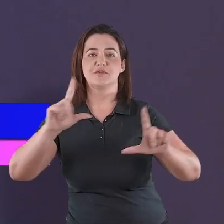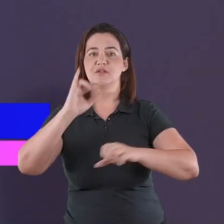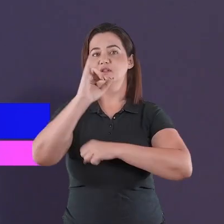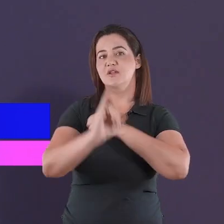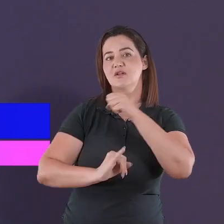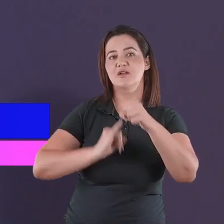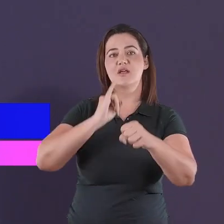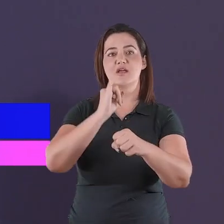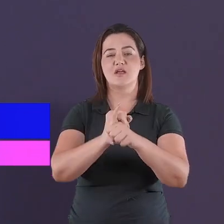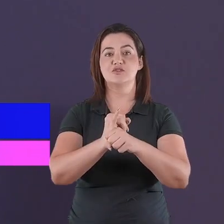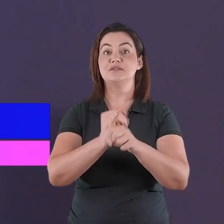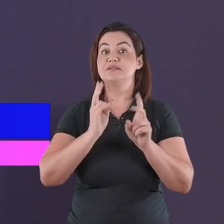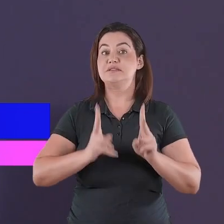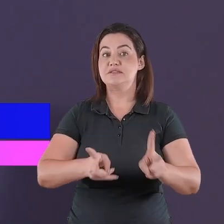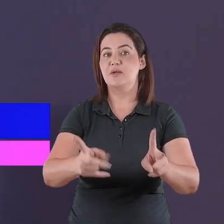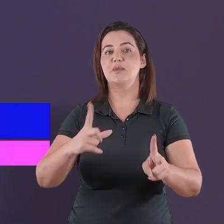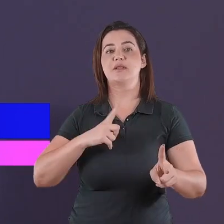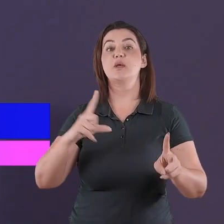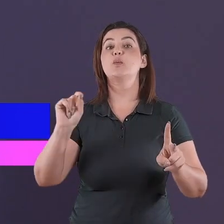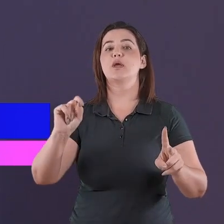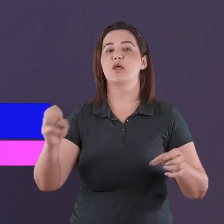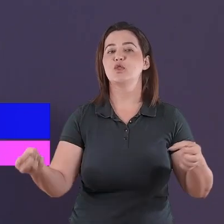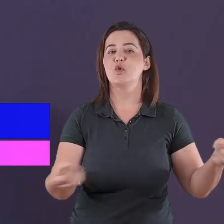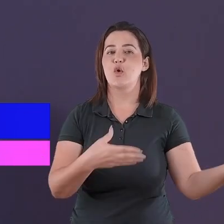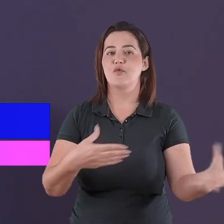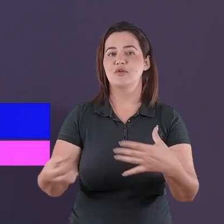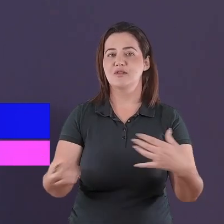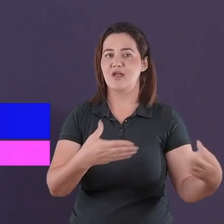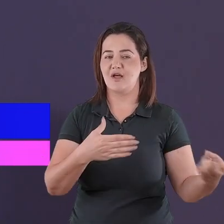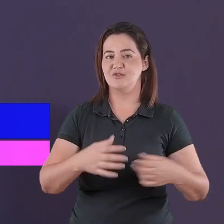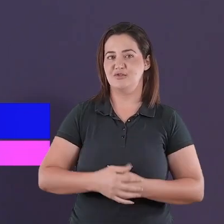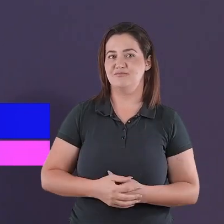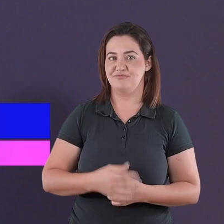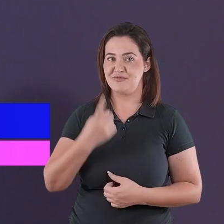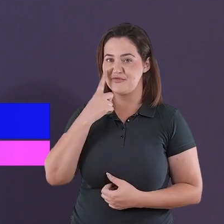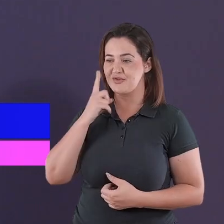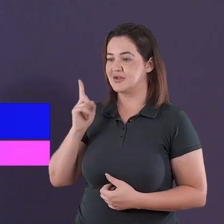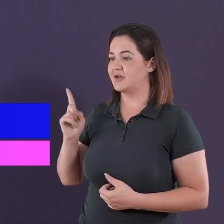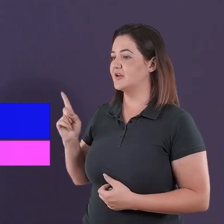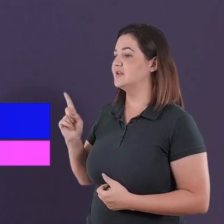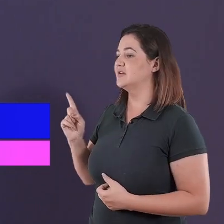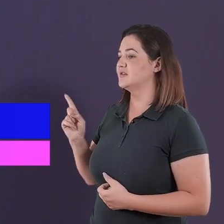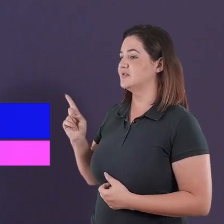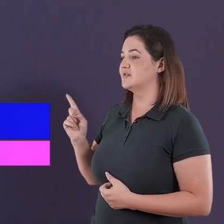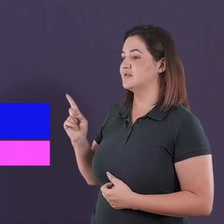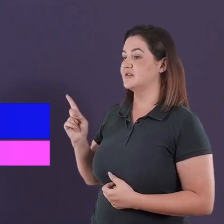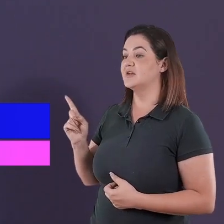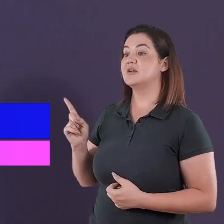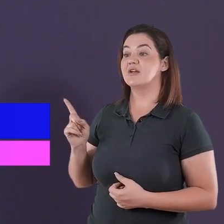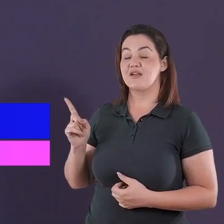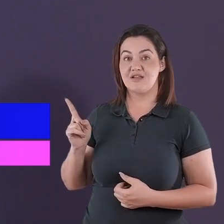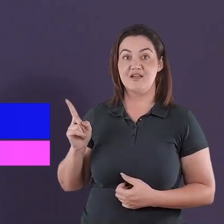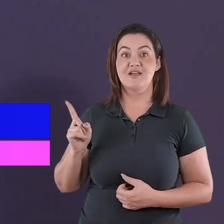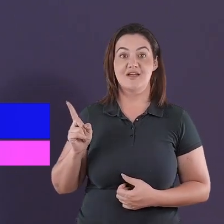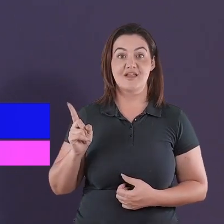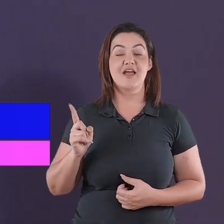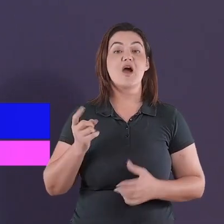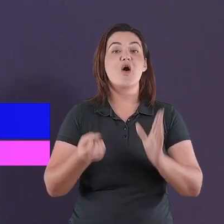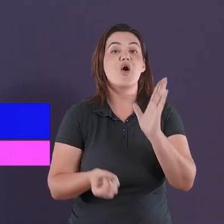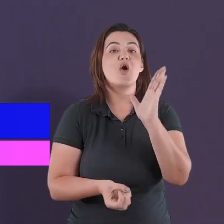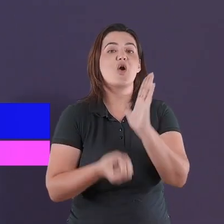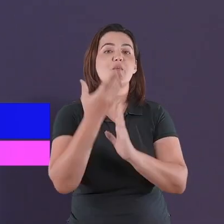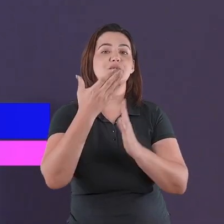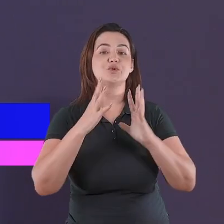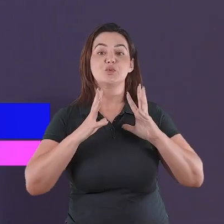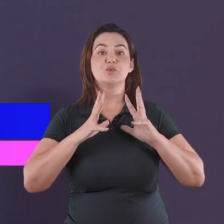sempre tem novidades no ar. Bom, aqui tenho nas minhas mãos a revista A Origem de Tudo. Uma das doutrinas